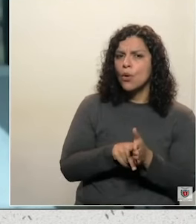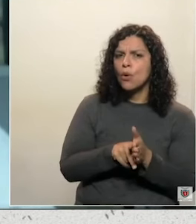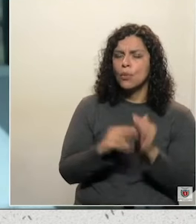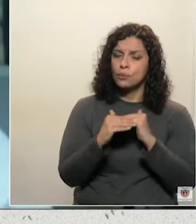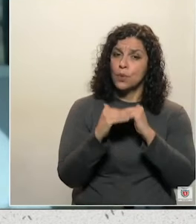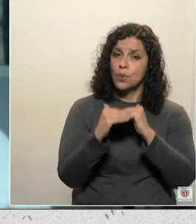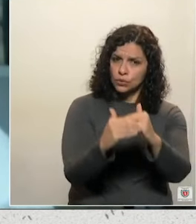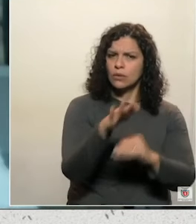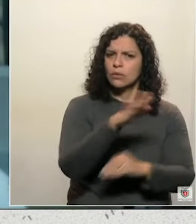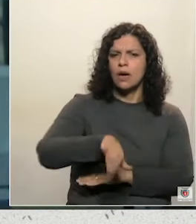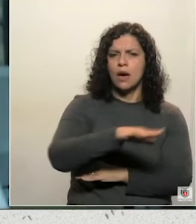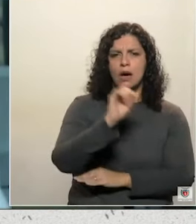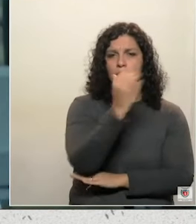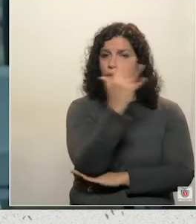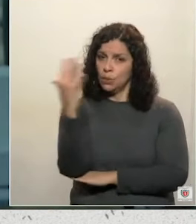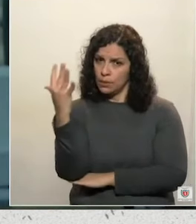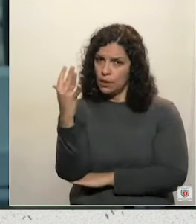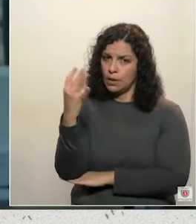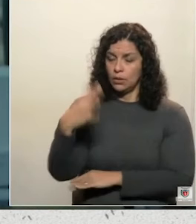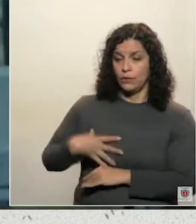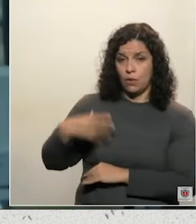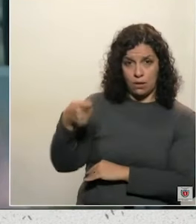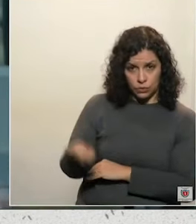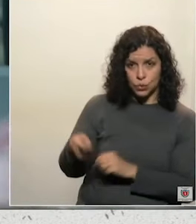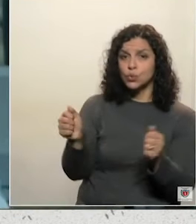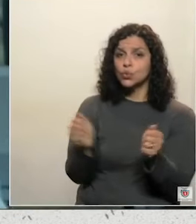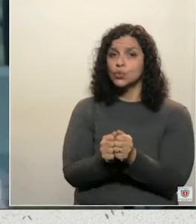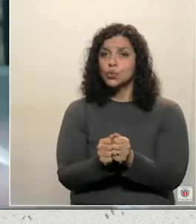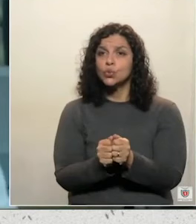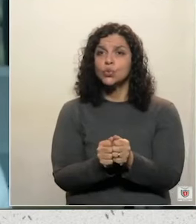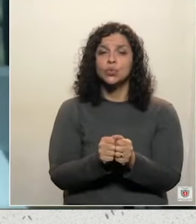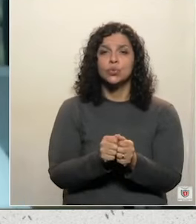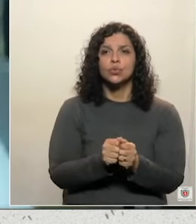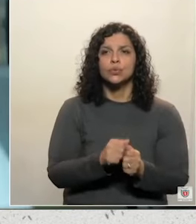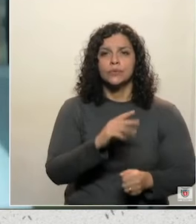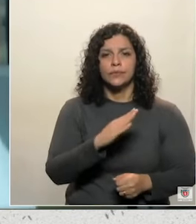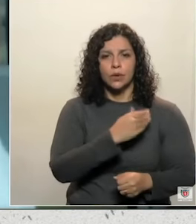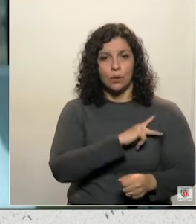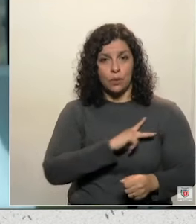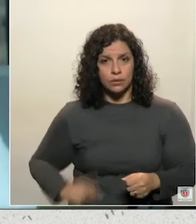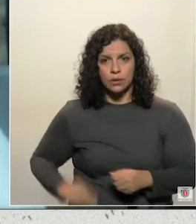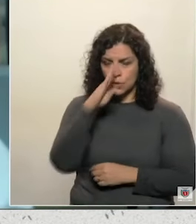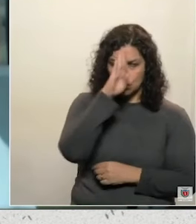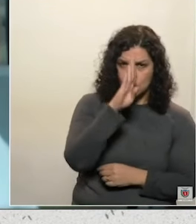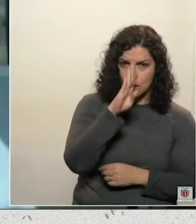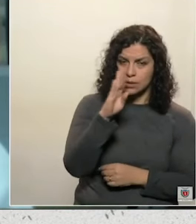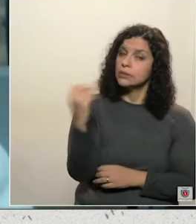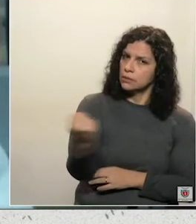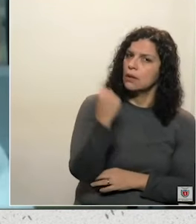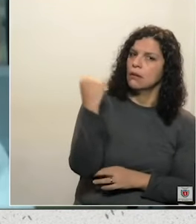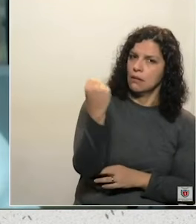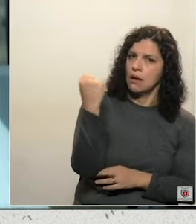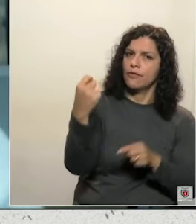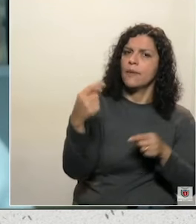na área ambiental do governador Ratinho Júnior com o presidente Bolsonaro. Isso é muito grave.